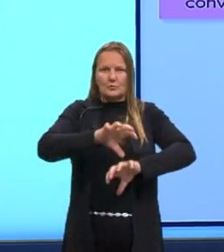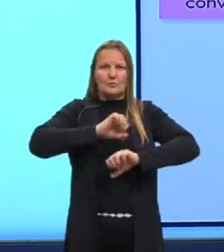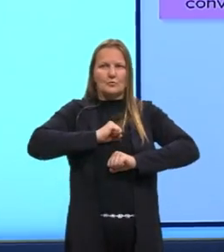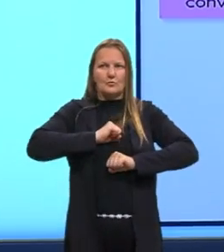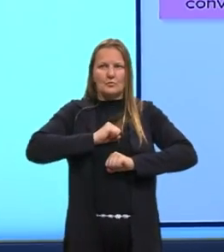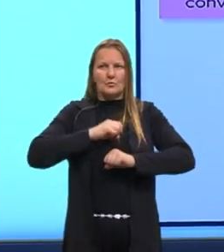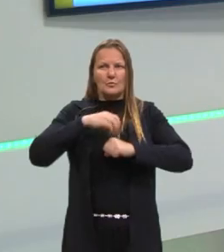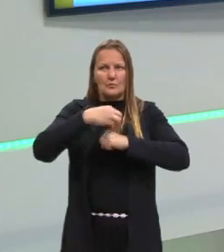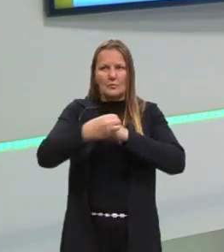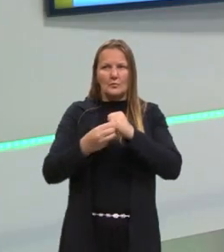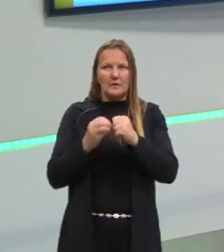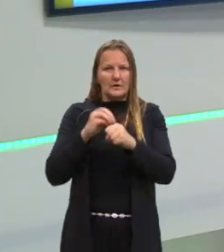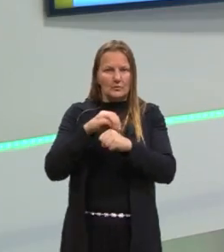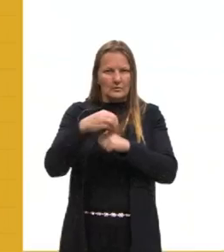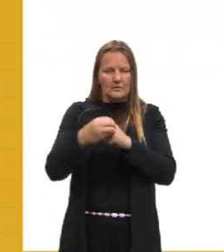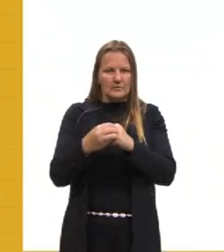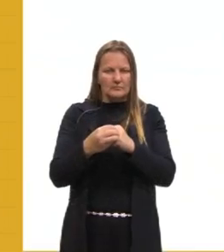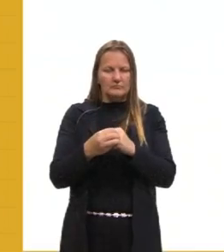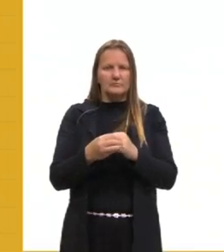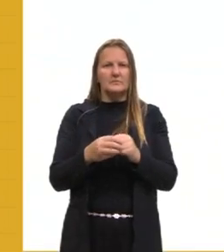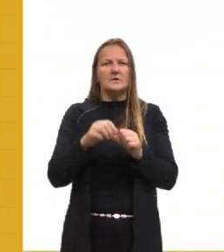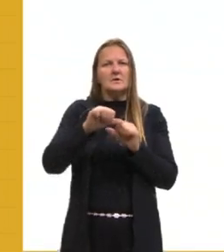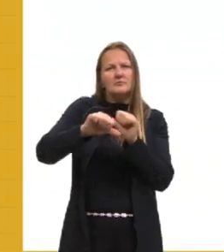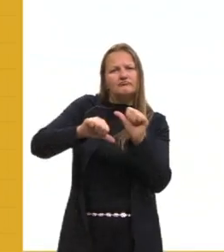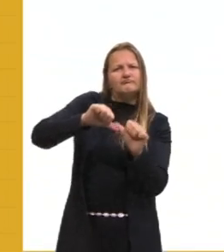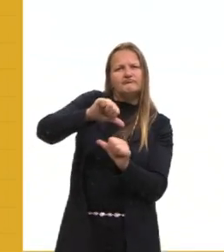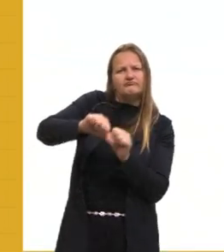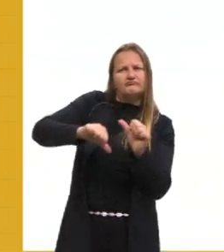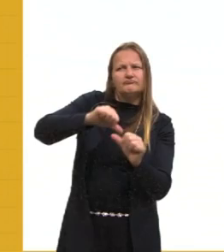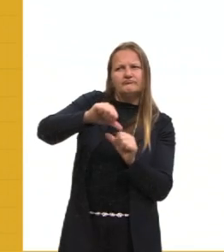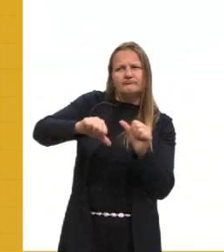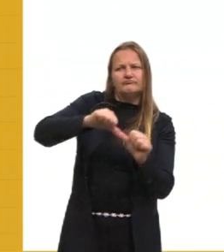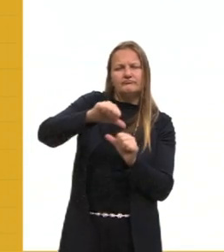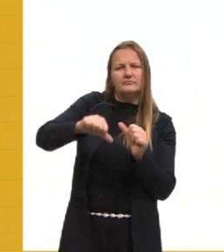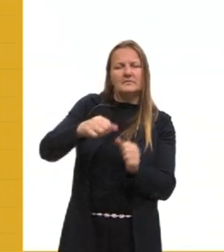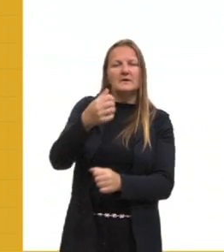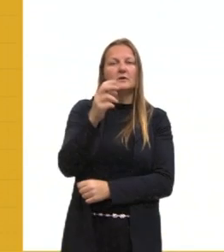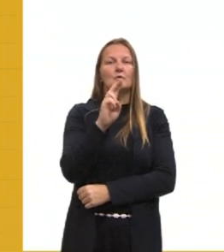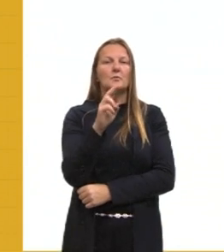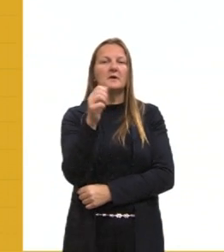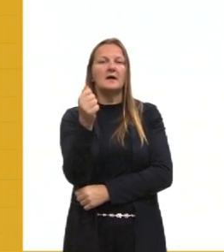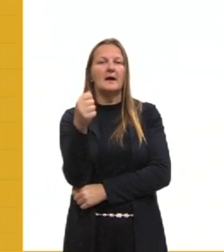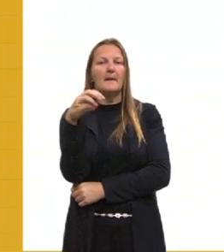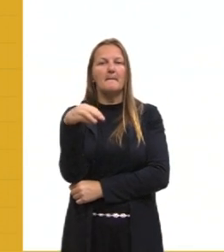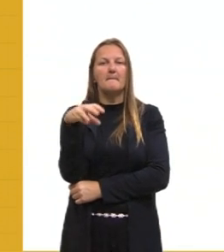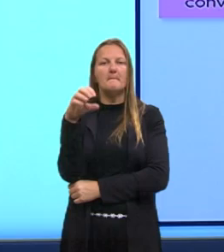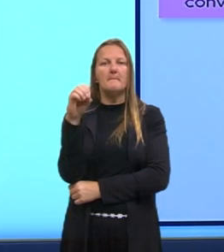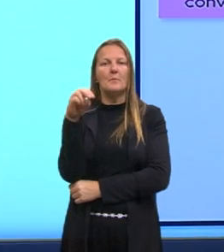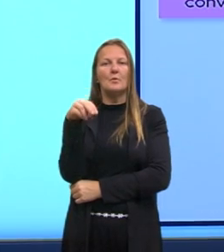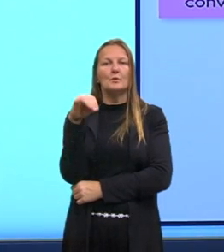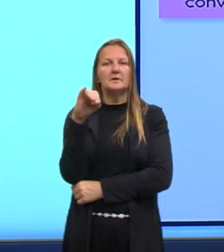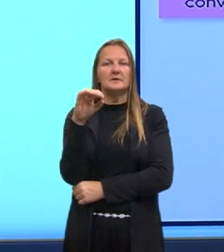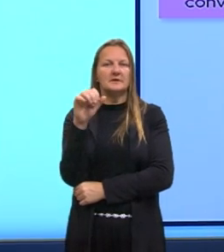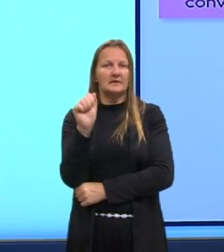suas moléculas e transformam em amônia, certo?